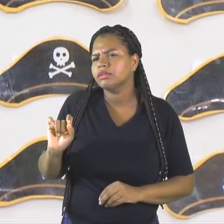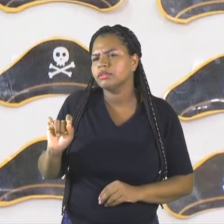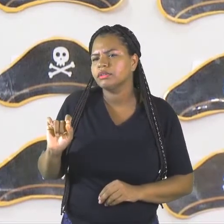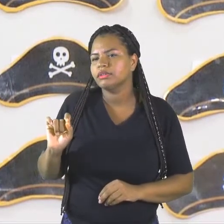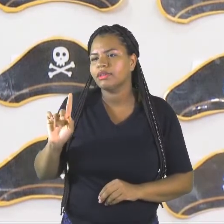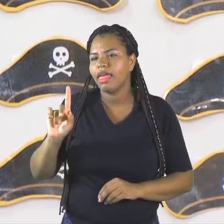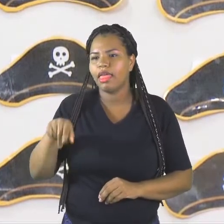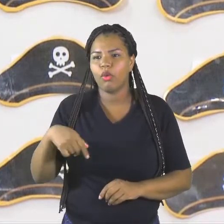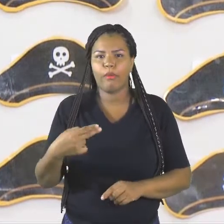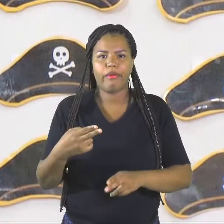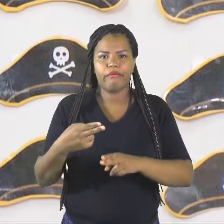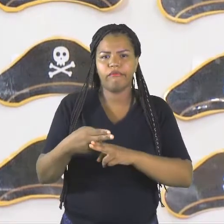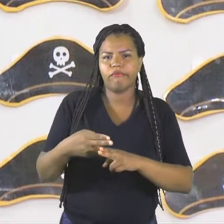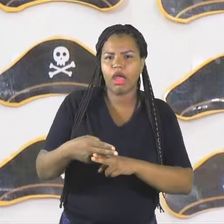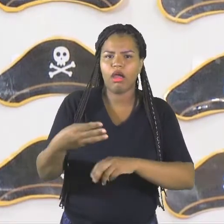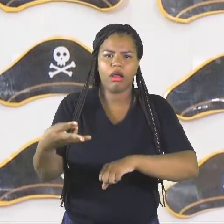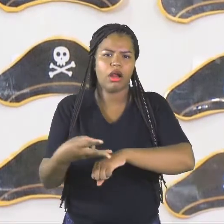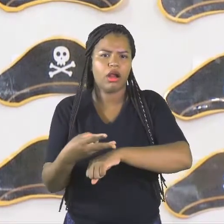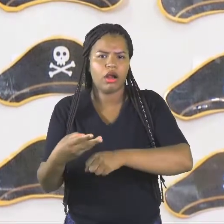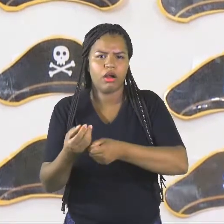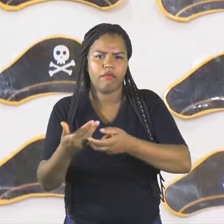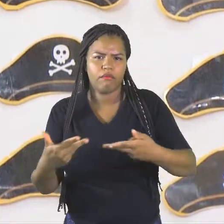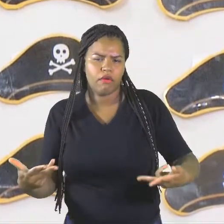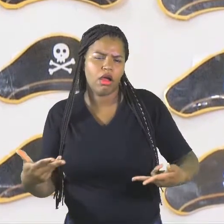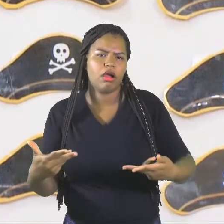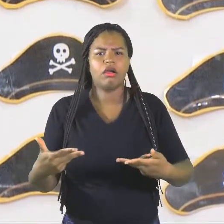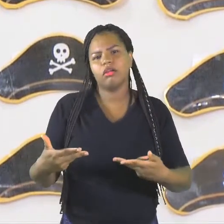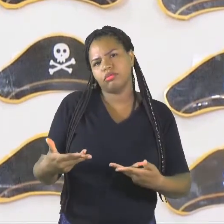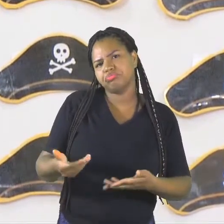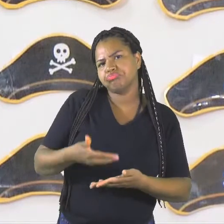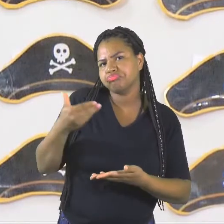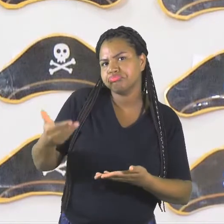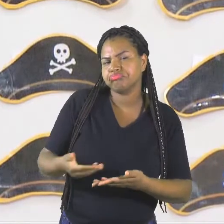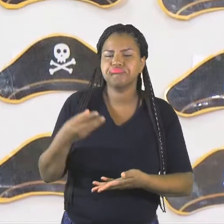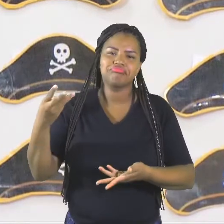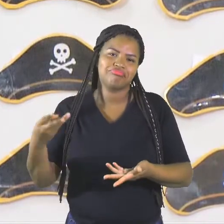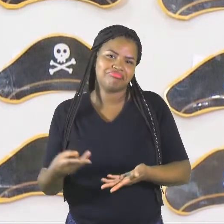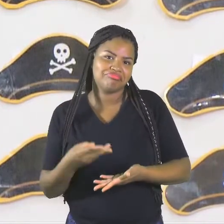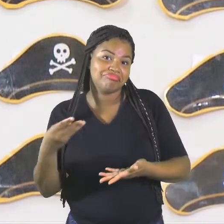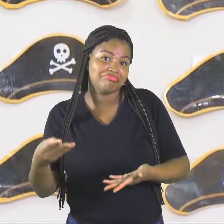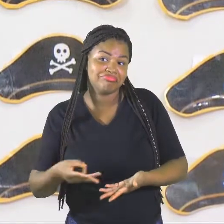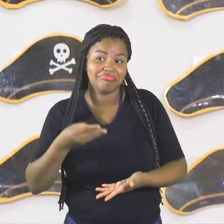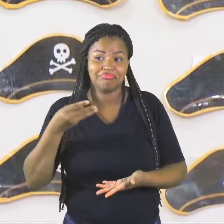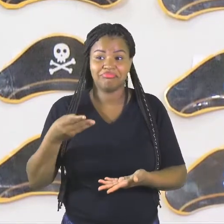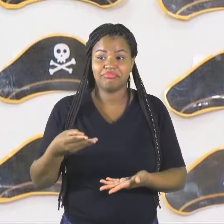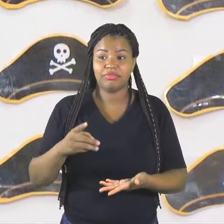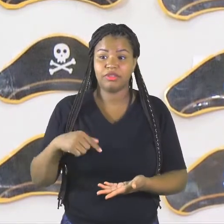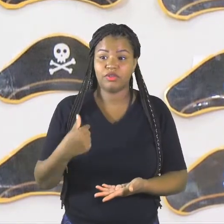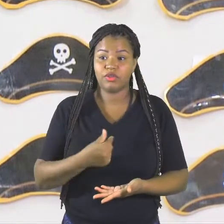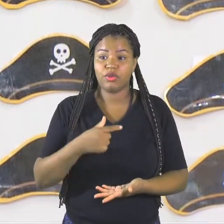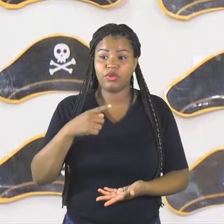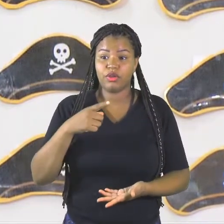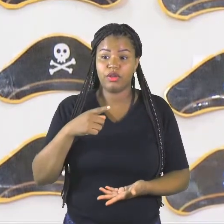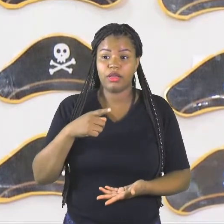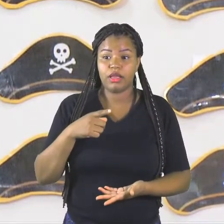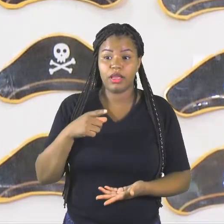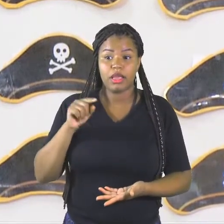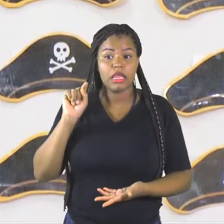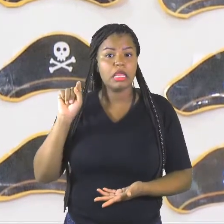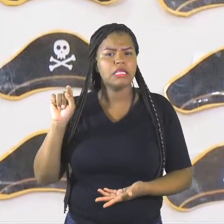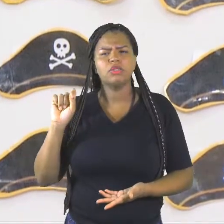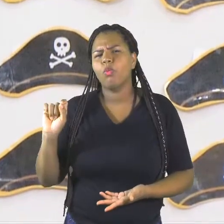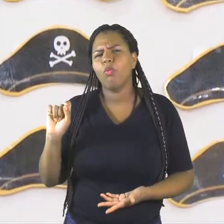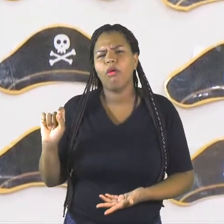faqueiro. Isso, tem faca, colheres, garfo. Nós, isso aqui, quem gosta?